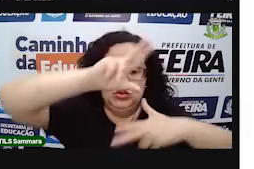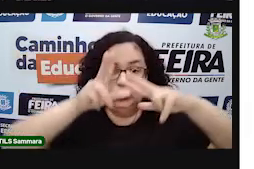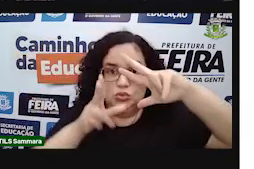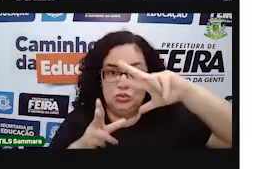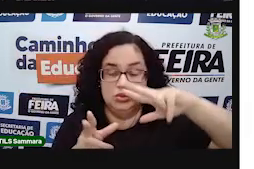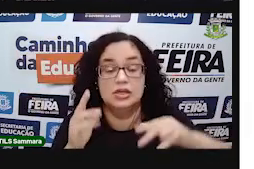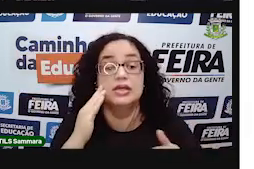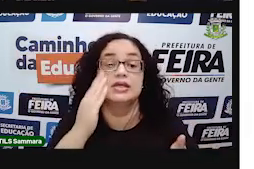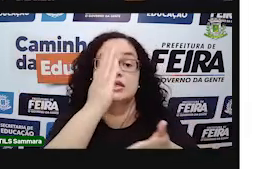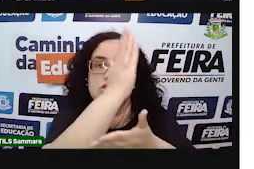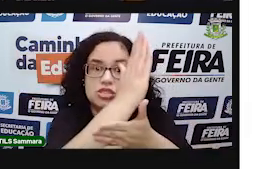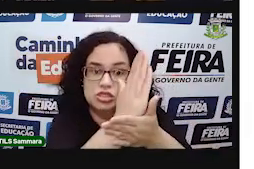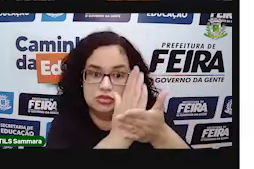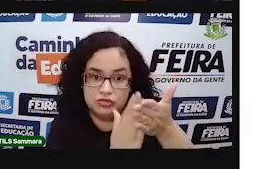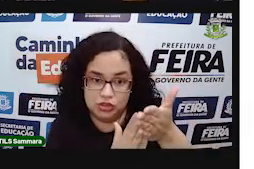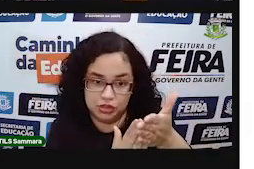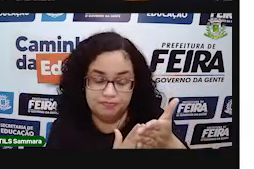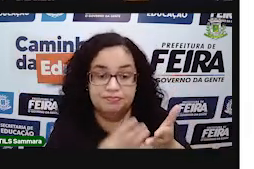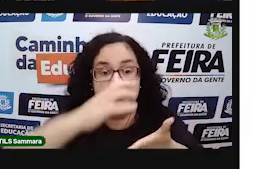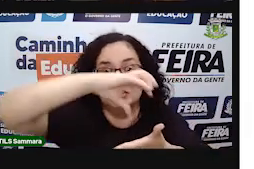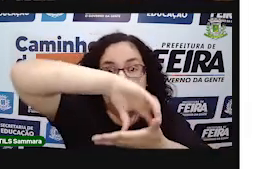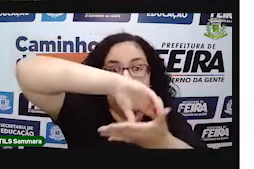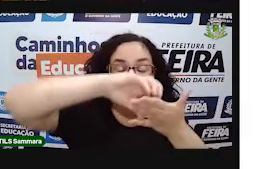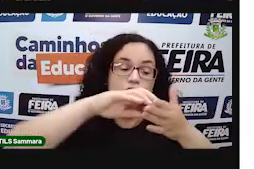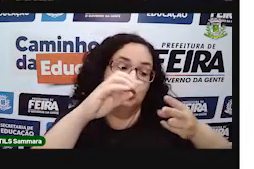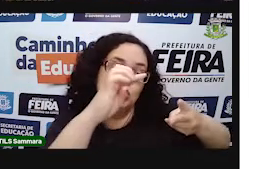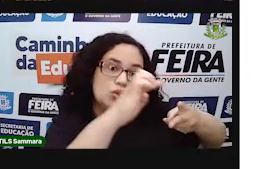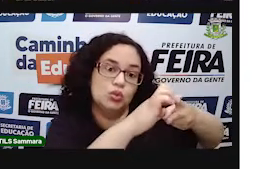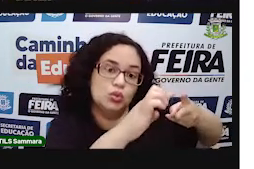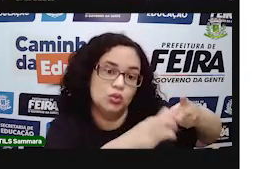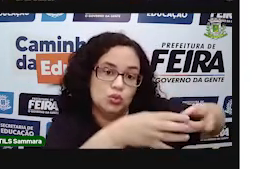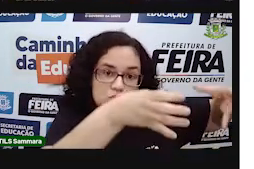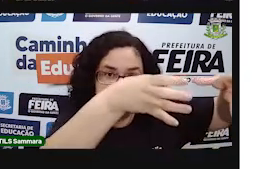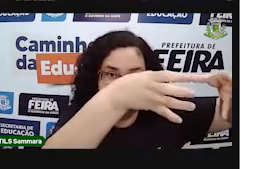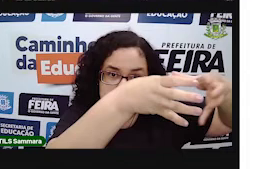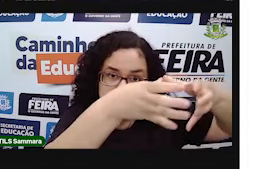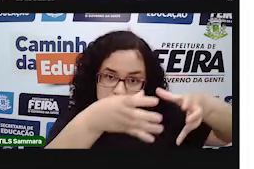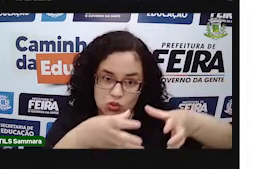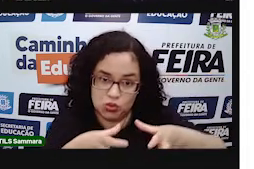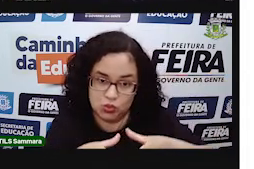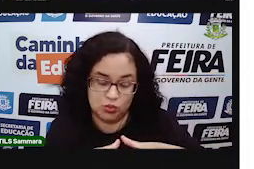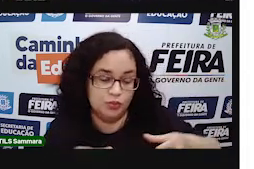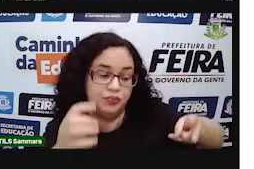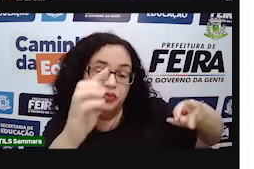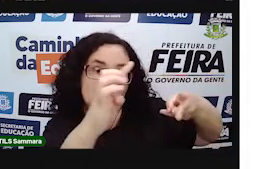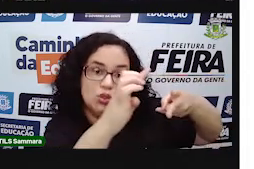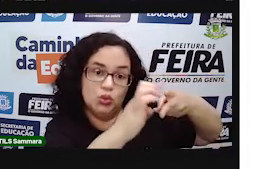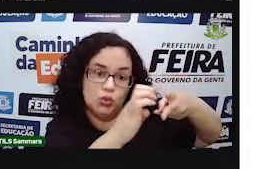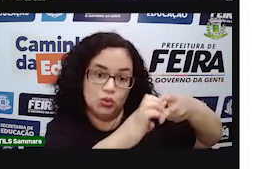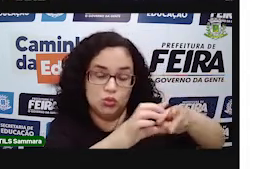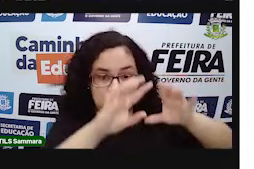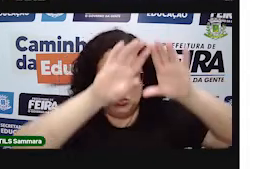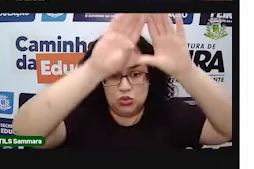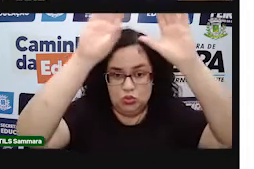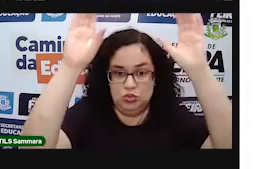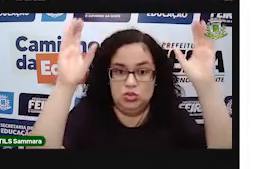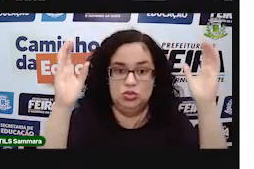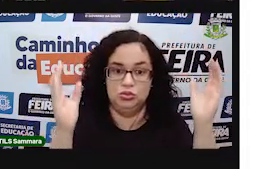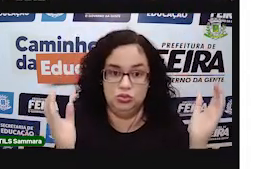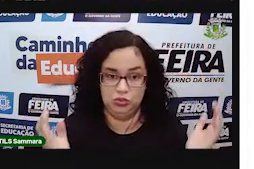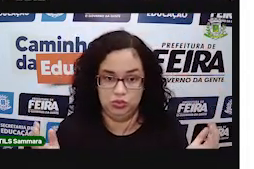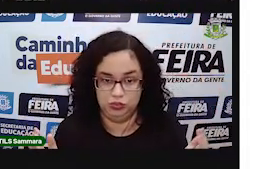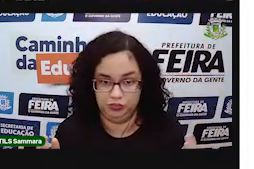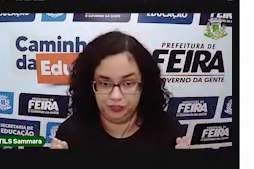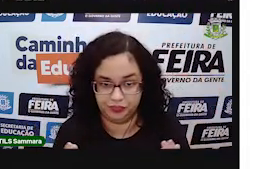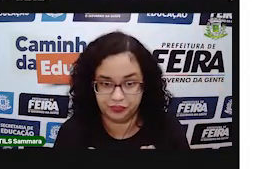a gente divide esses sólidos geométricos em dois grupos. Tá bom? Tem o grupo dos corpos redondos,